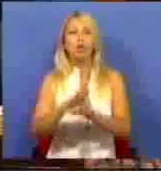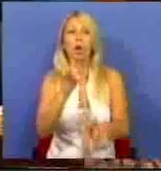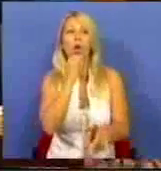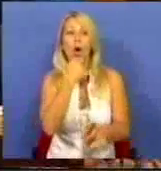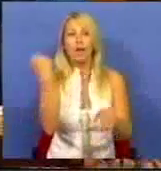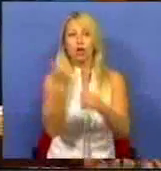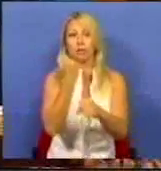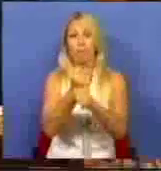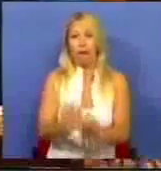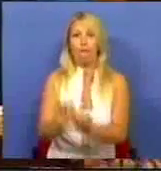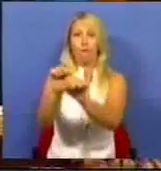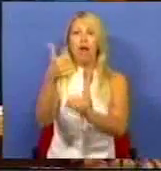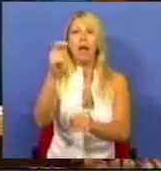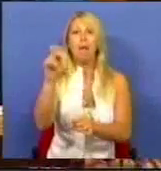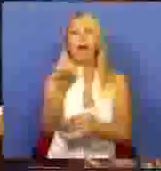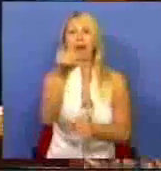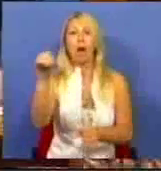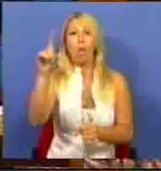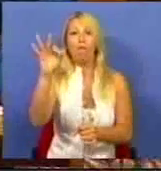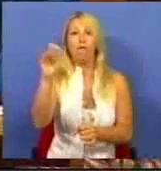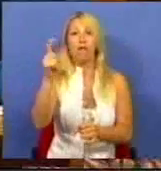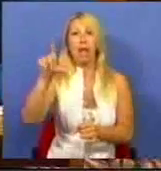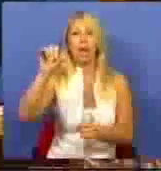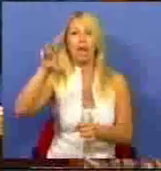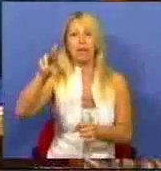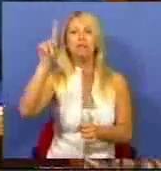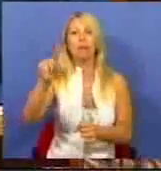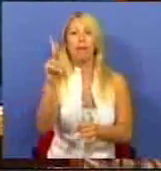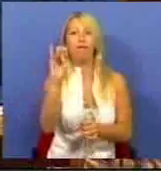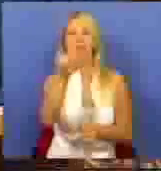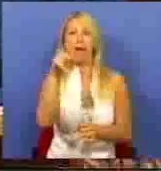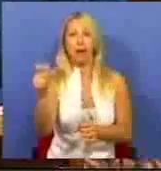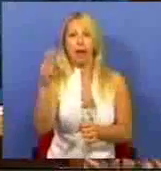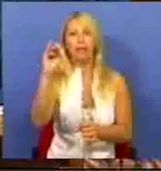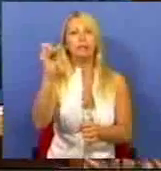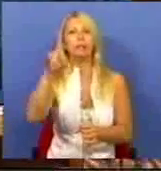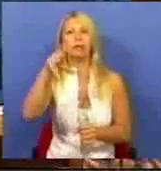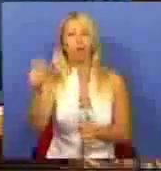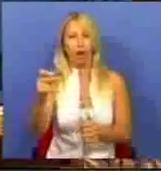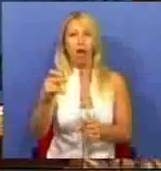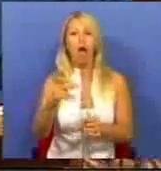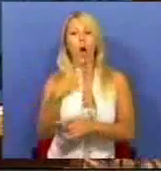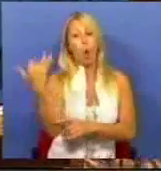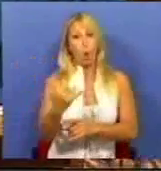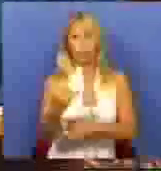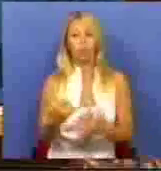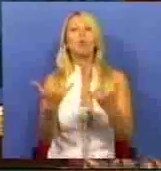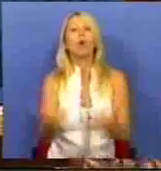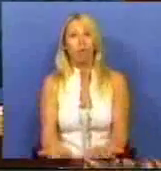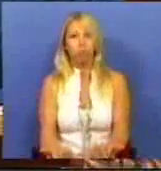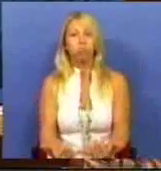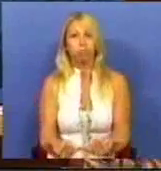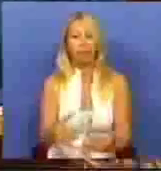trabalhos de Bagonfélis e Vieira da Silva. O segundo andamento deste ciclo inexorável de